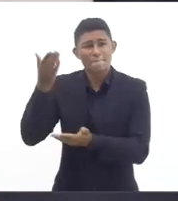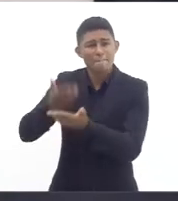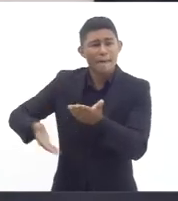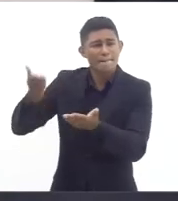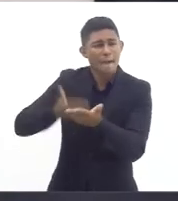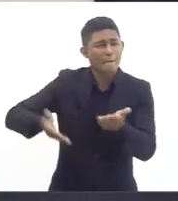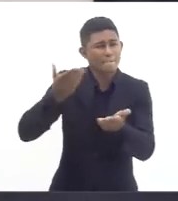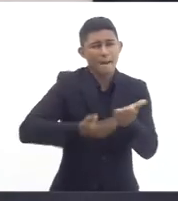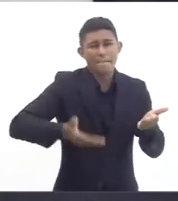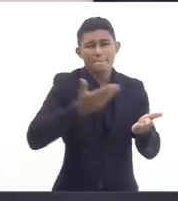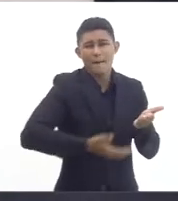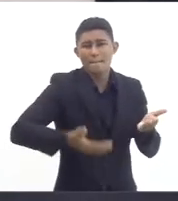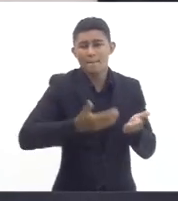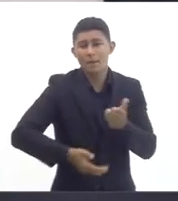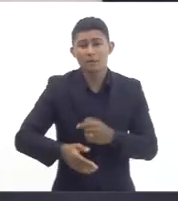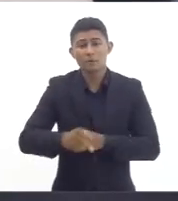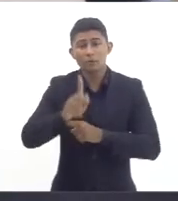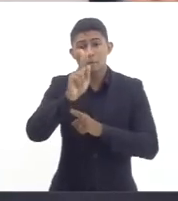profissionais nessa rede